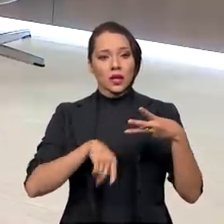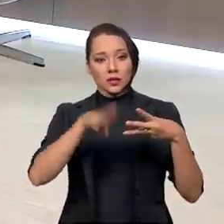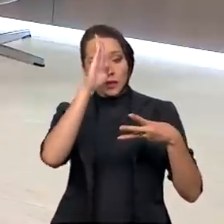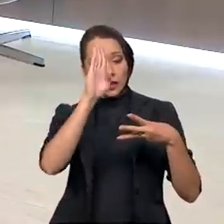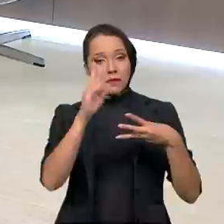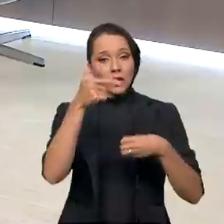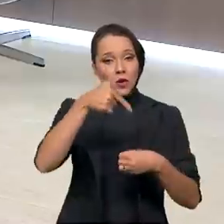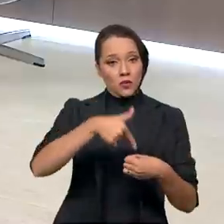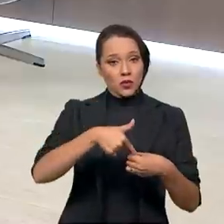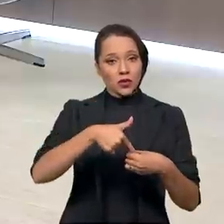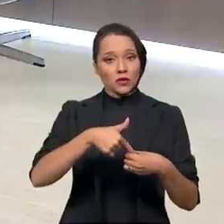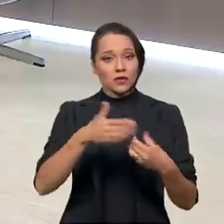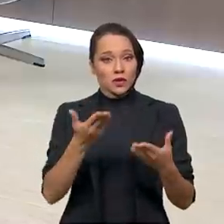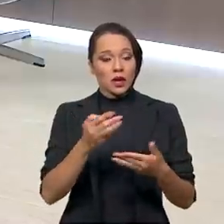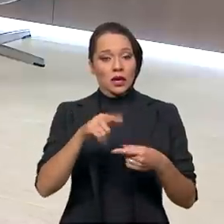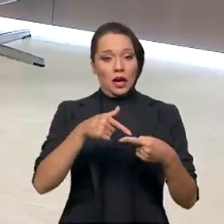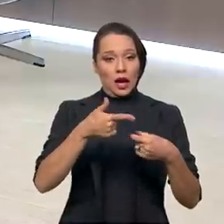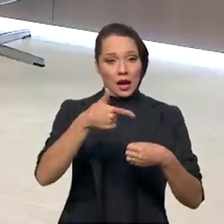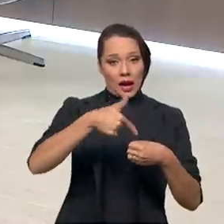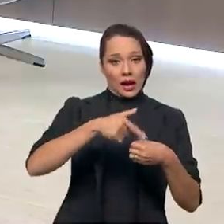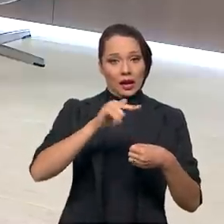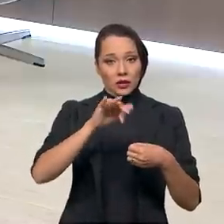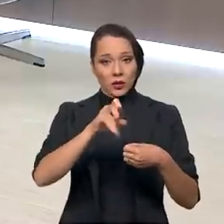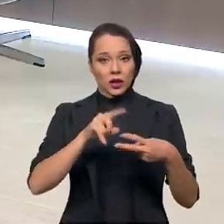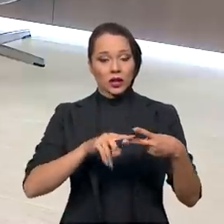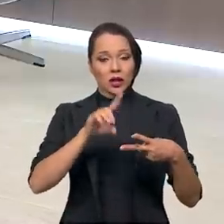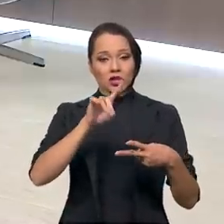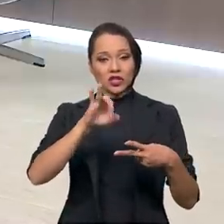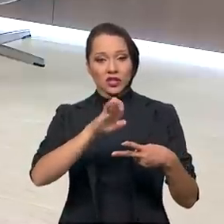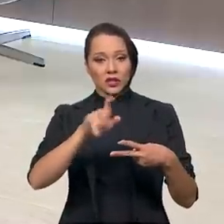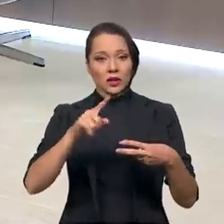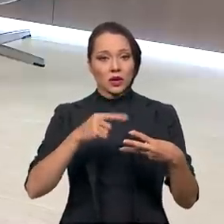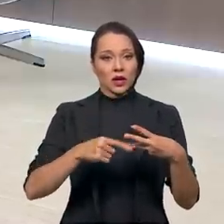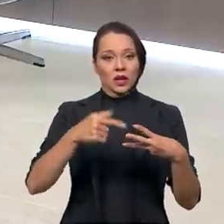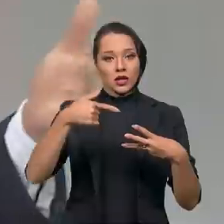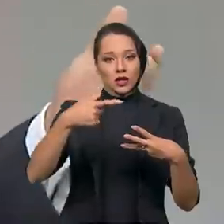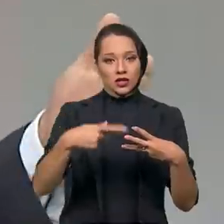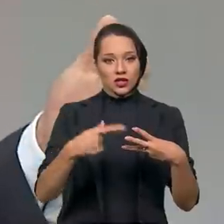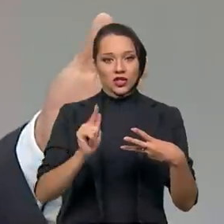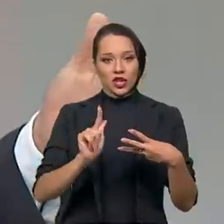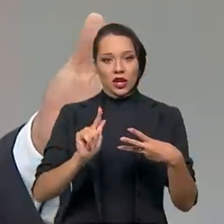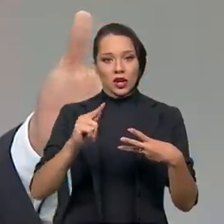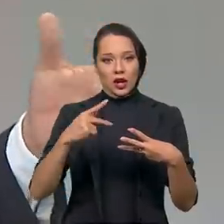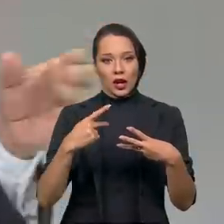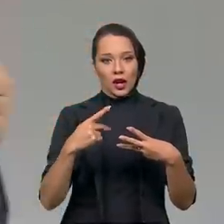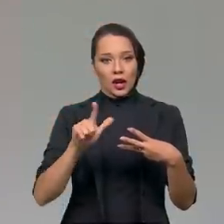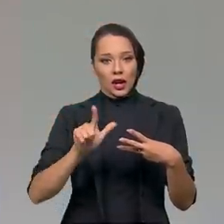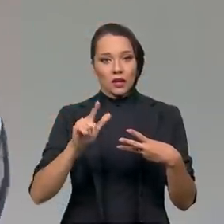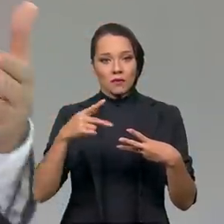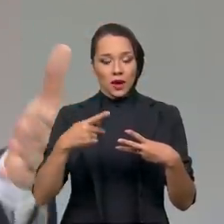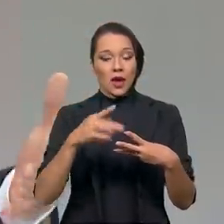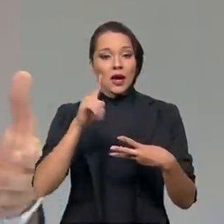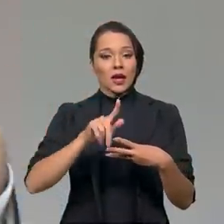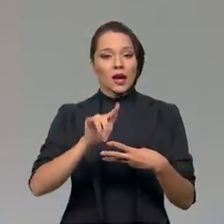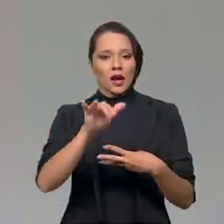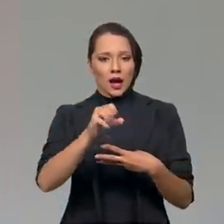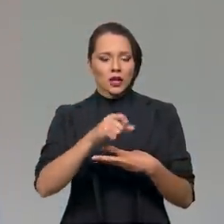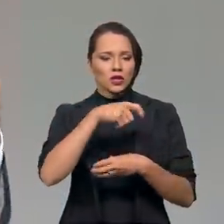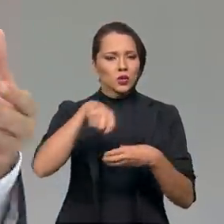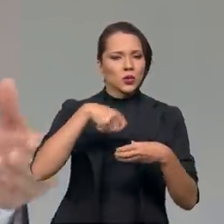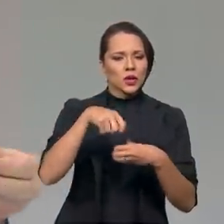combustíveis, podemos dizer assim, gasolina, diesel e GRP, que é o famoso gás de cozinha. Como é que foi essa